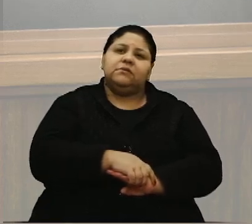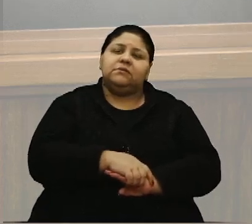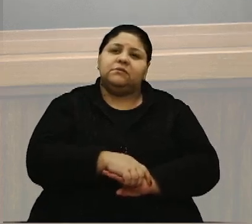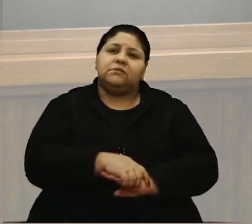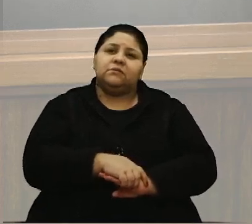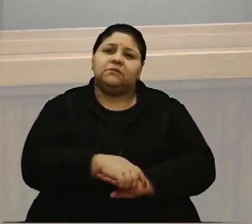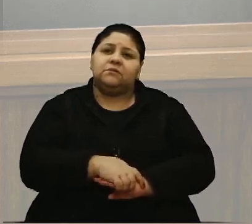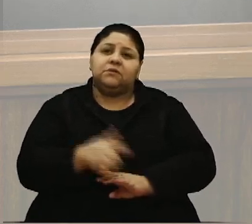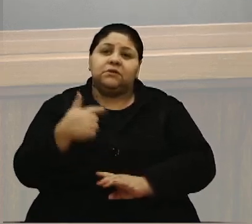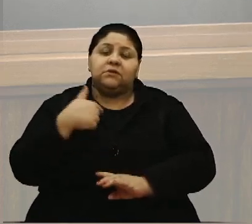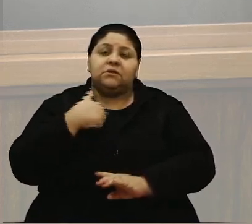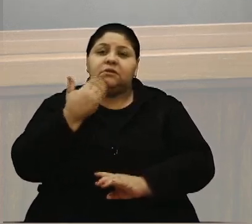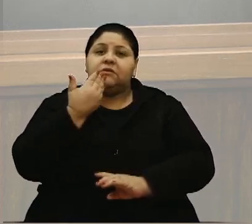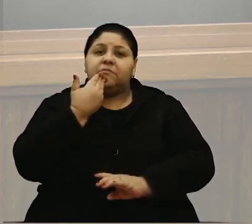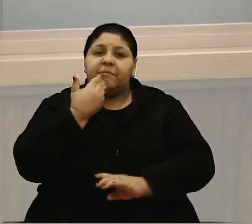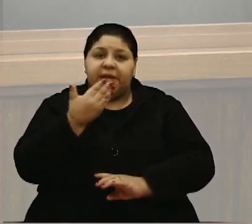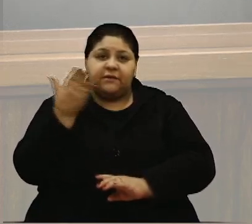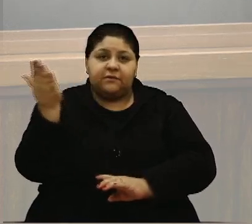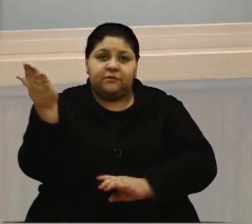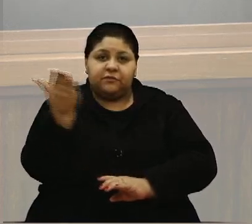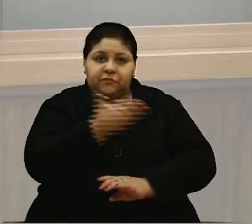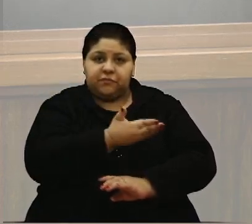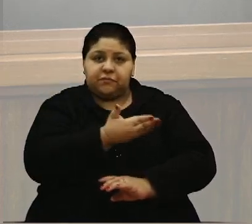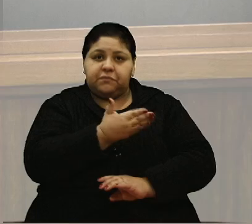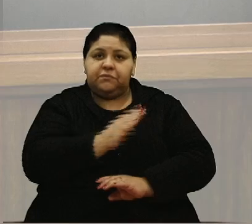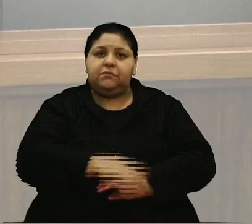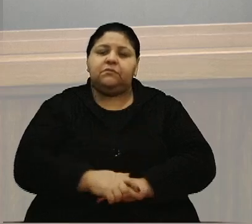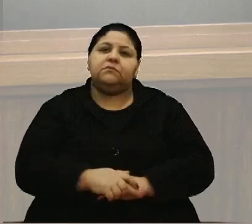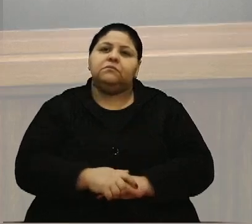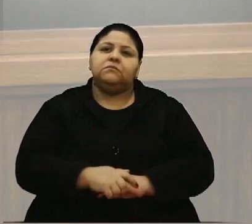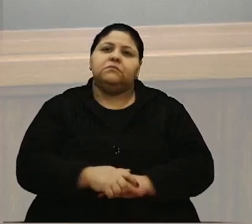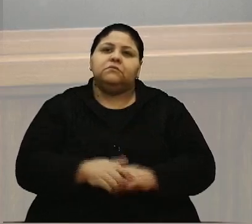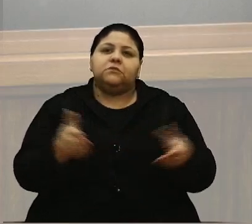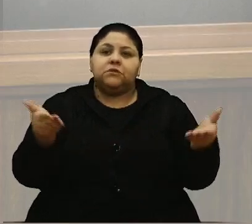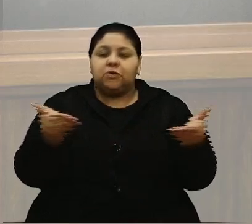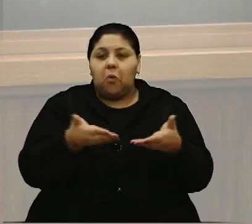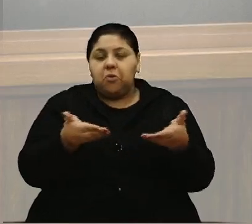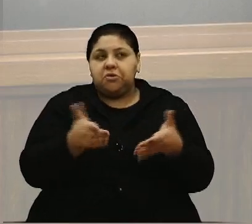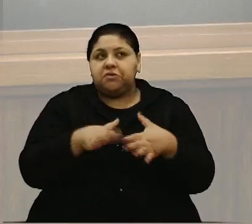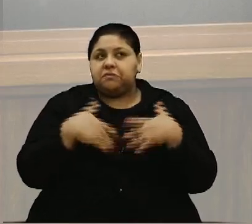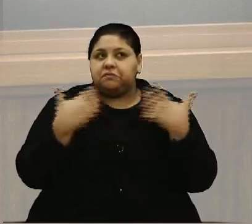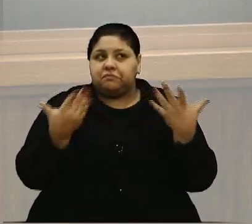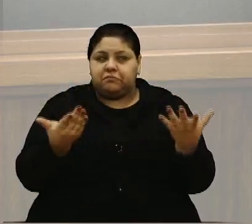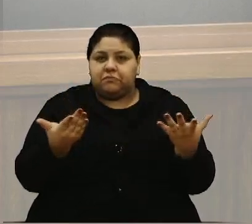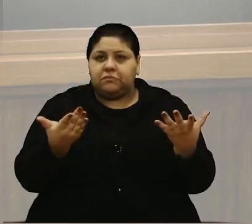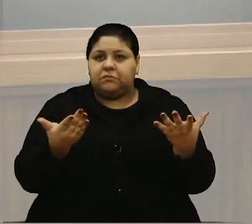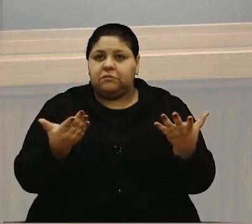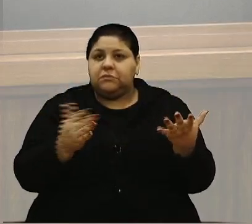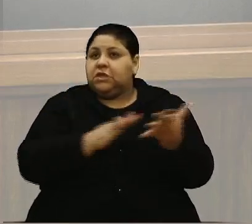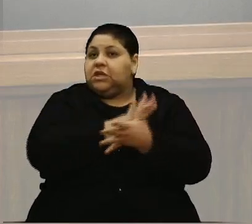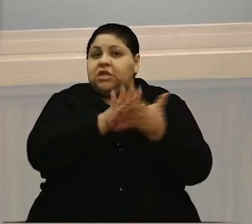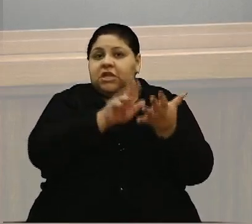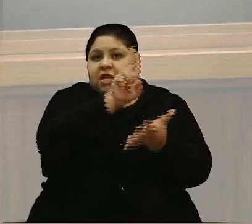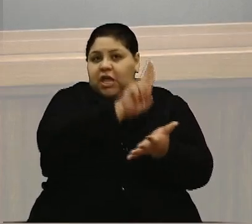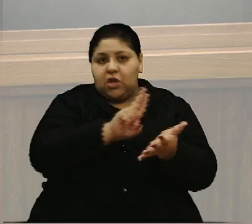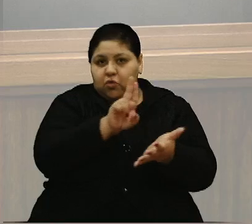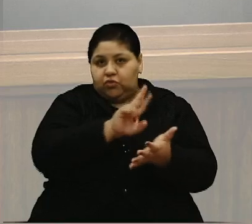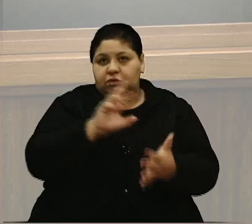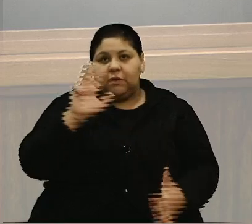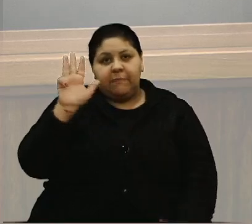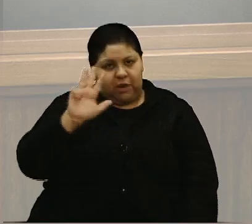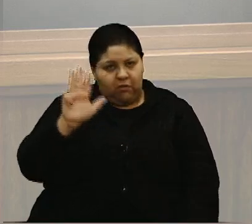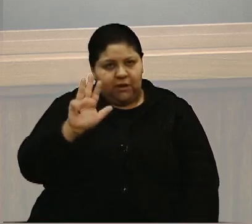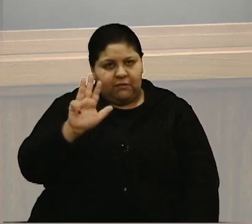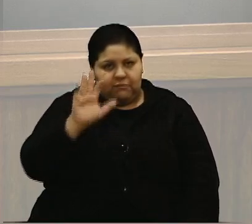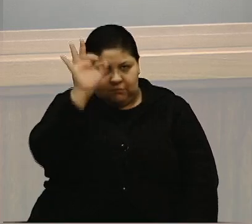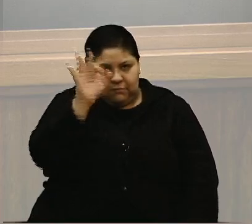Eu peço aqui para vocês, hoje em dia, então, ninguém usa maconha. É isso.